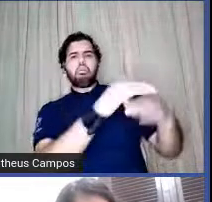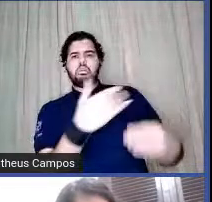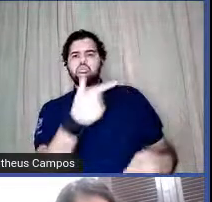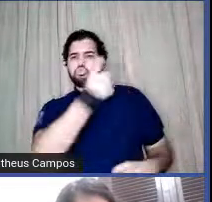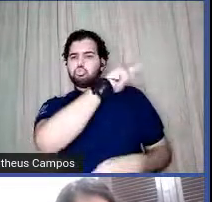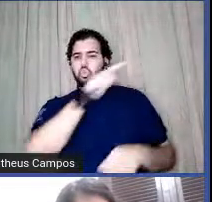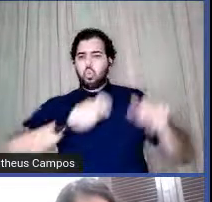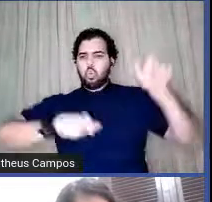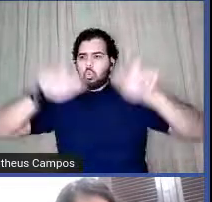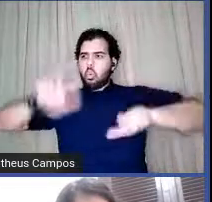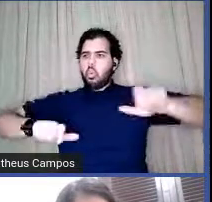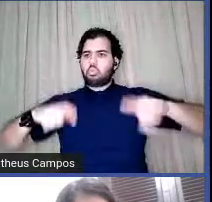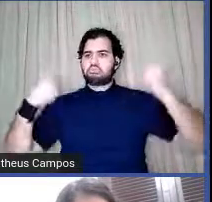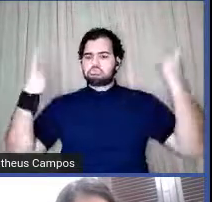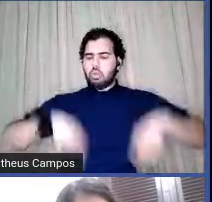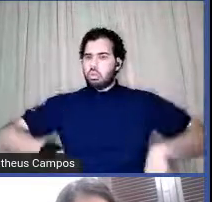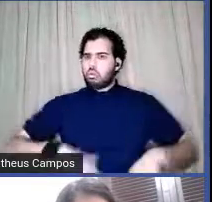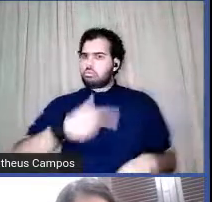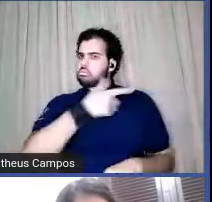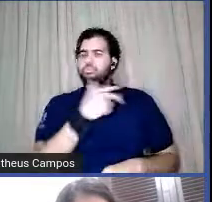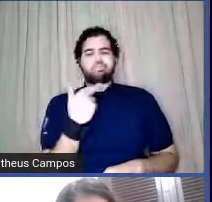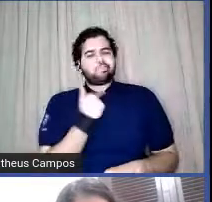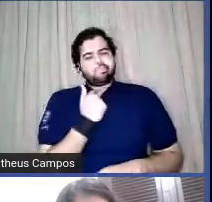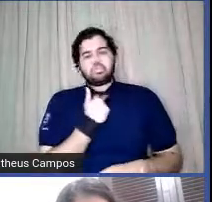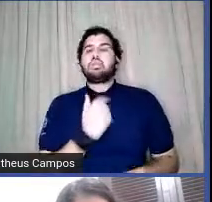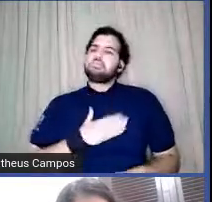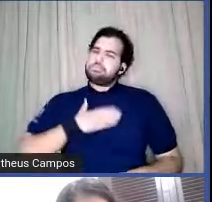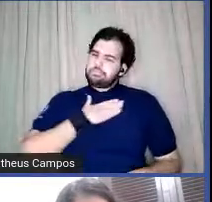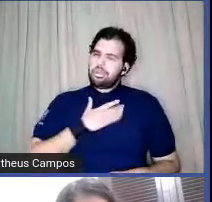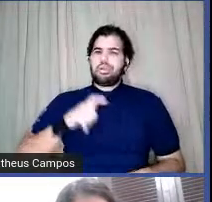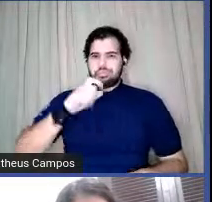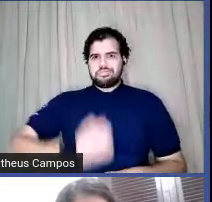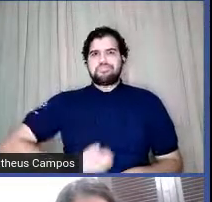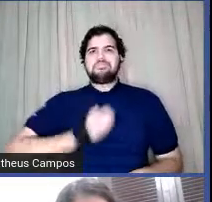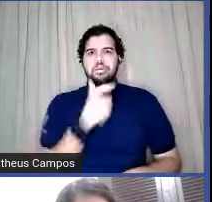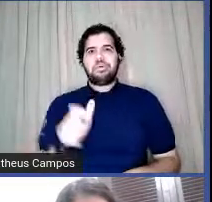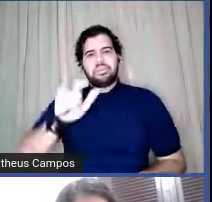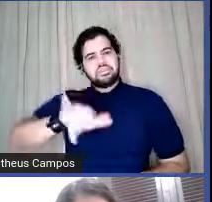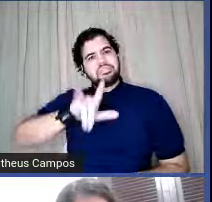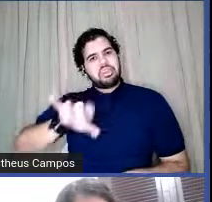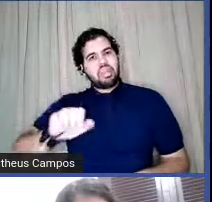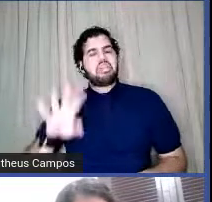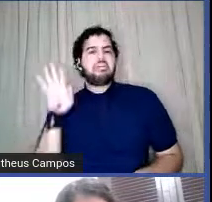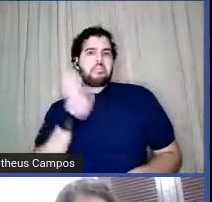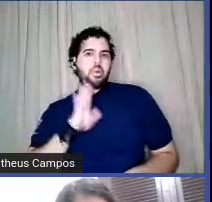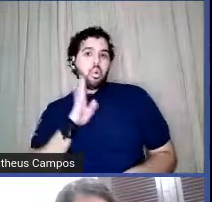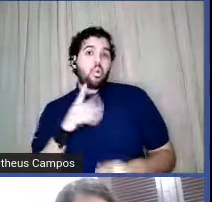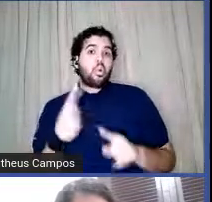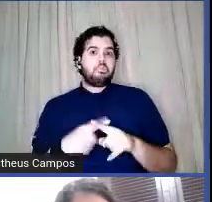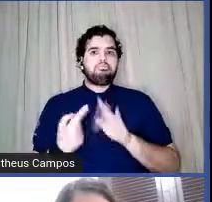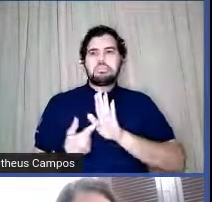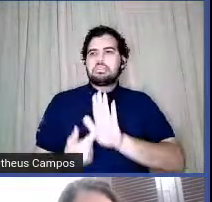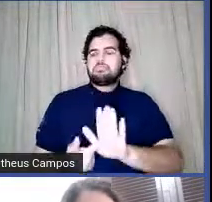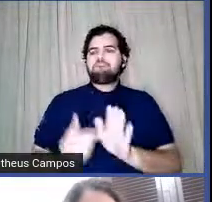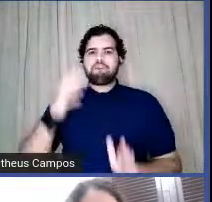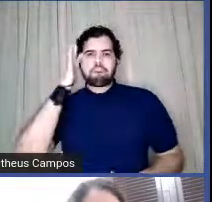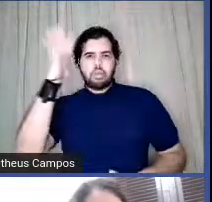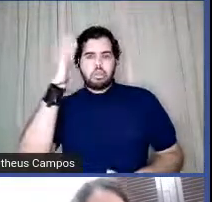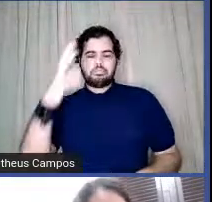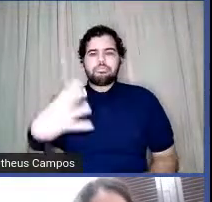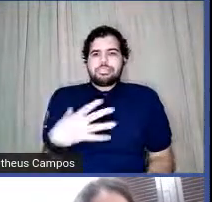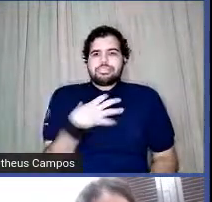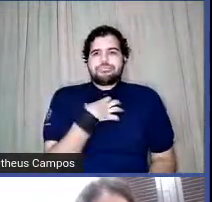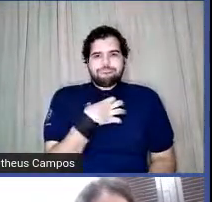E aí, eu gosto muito desse poema da Jéssica, assim, porque ela traz uma outra visão pra gente, assim, é o que eu sinto.